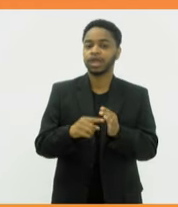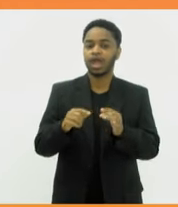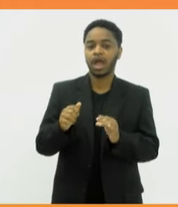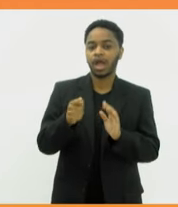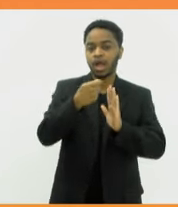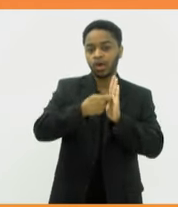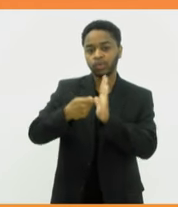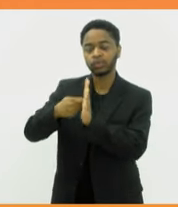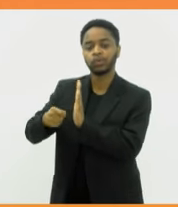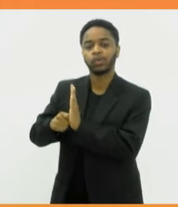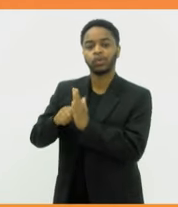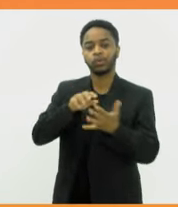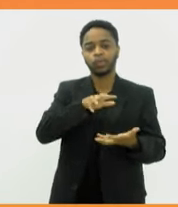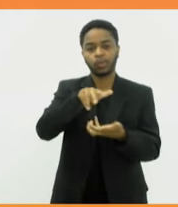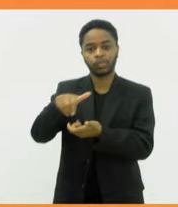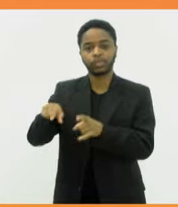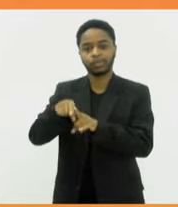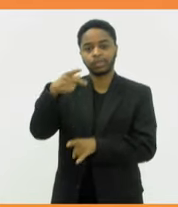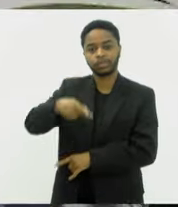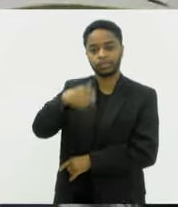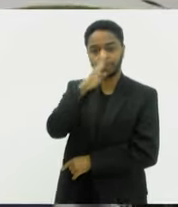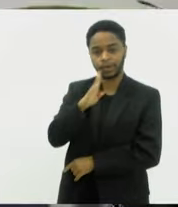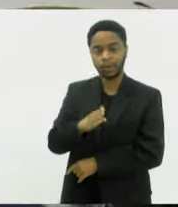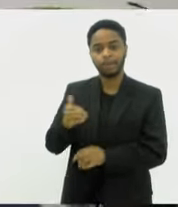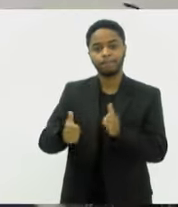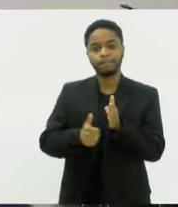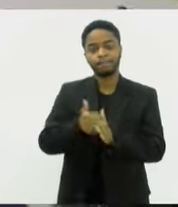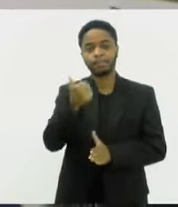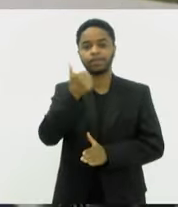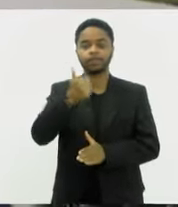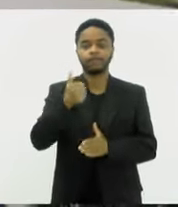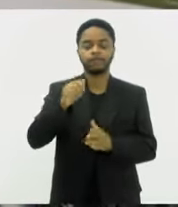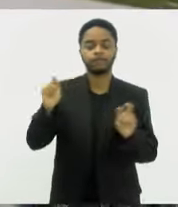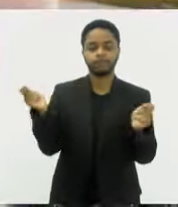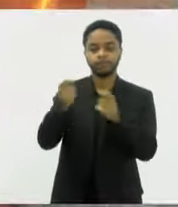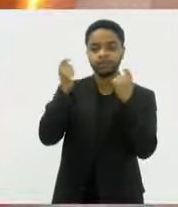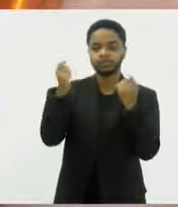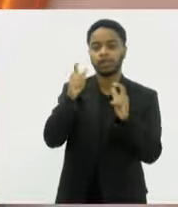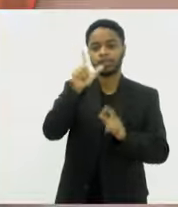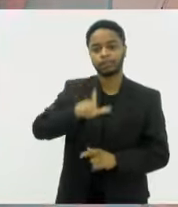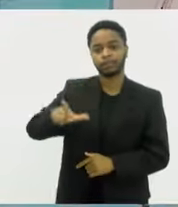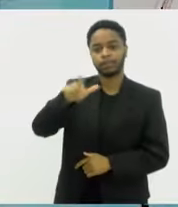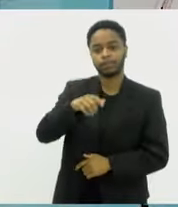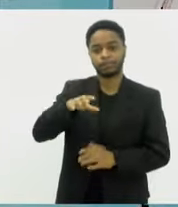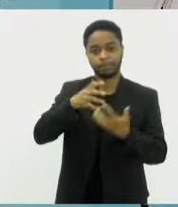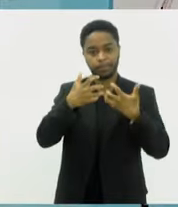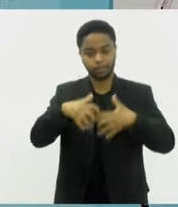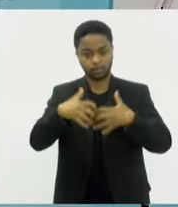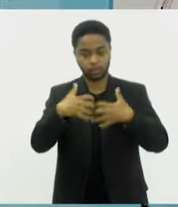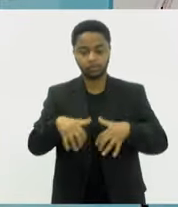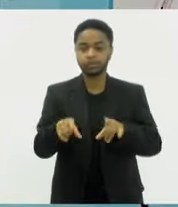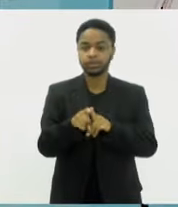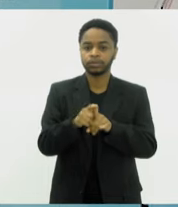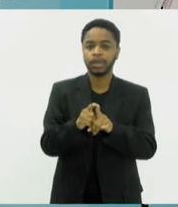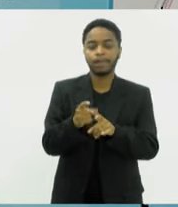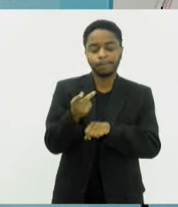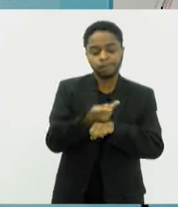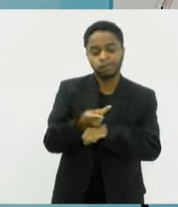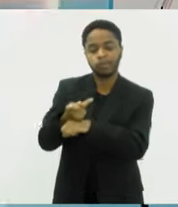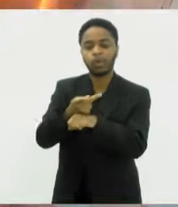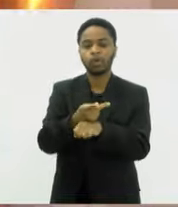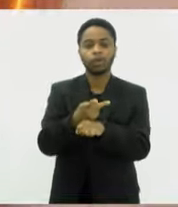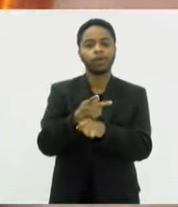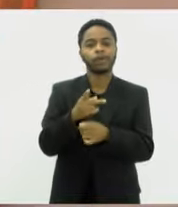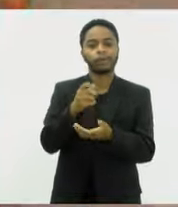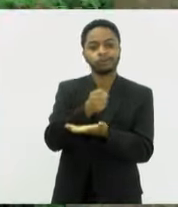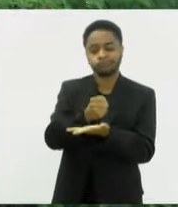internacionais para o primeiro festival literário de Petrópolis, na região serrana do Rio. Cresce e procura por vistos para os Estados Unidos.